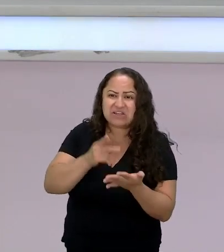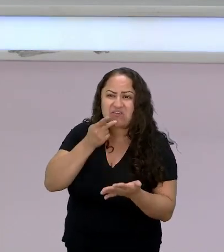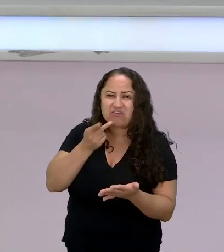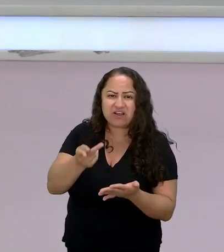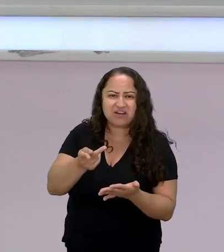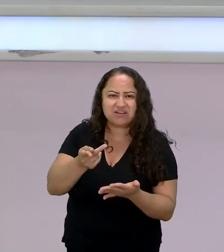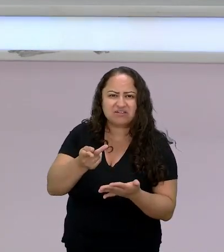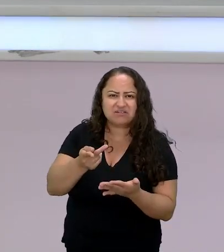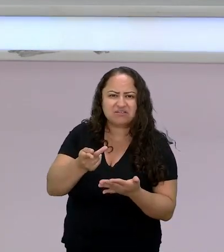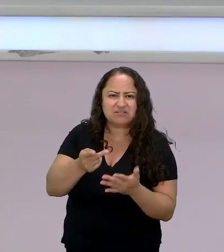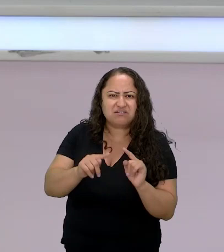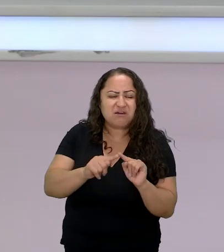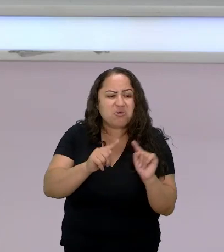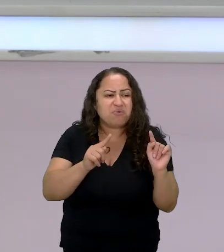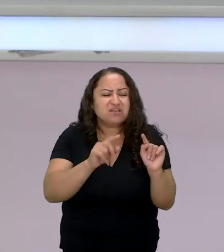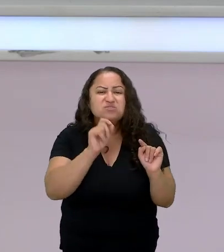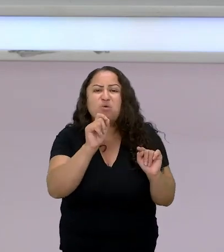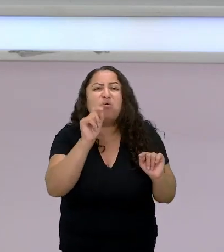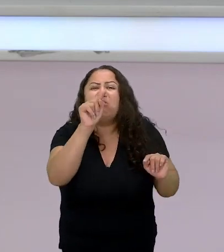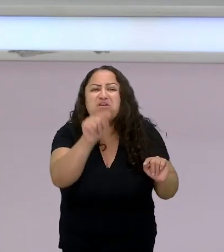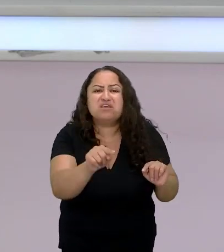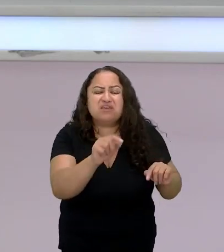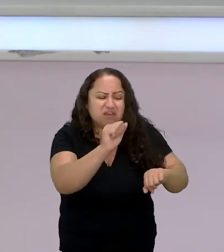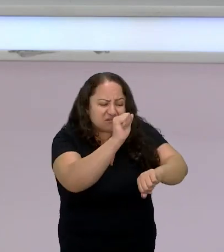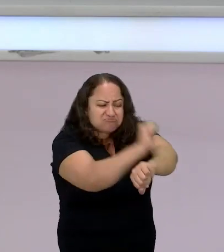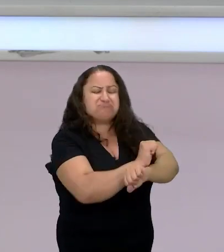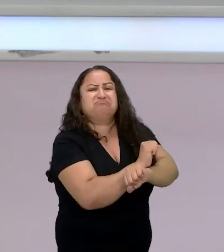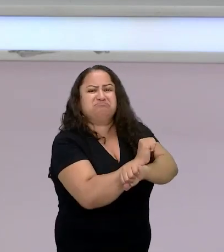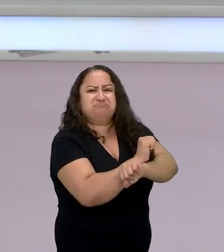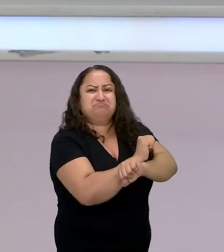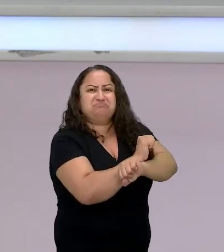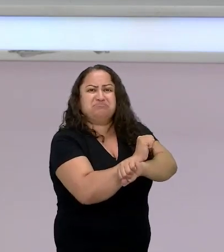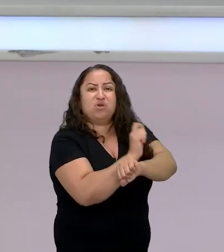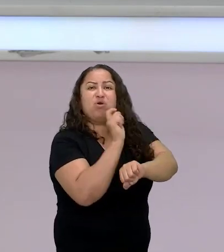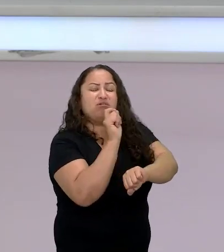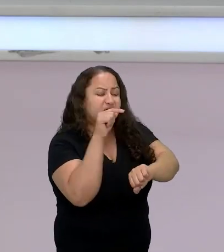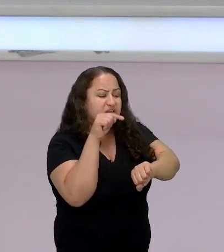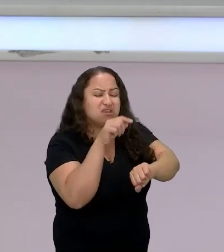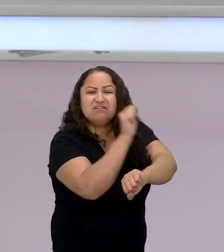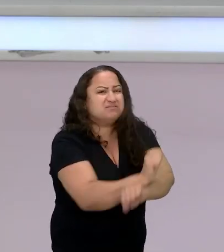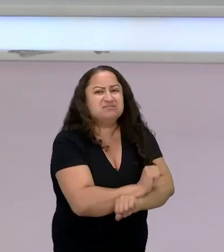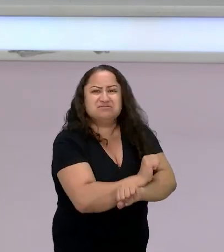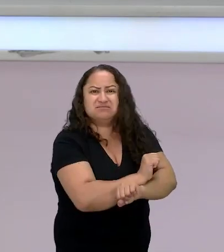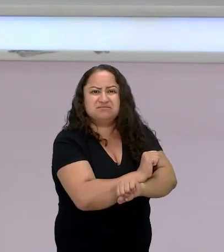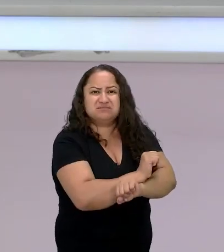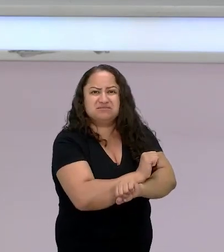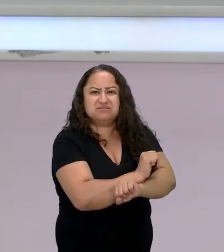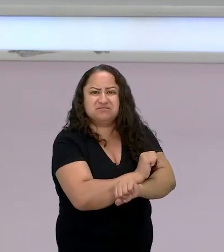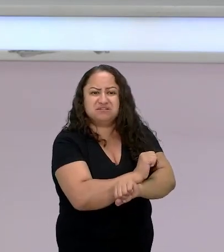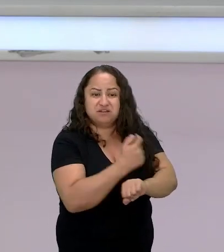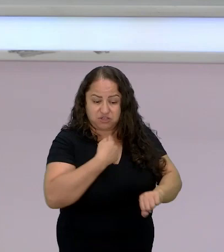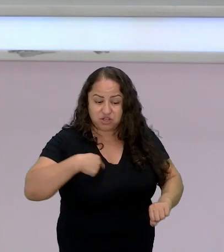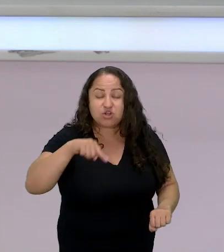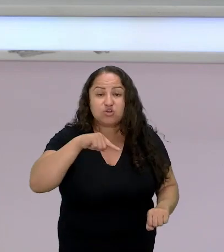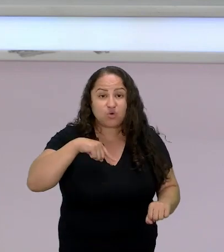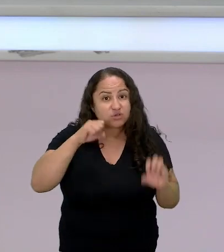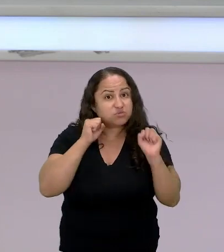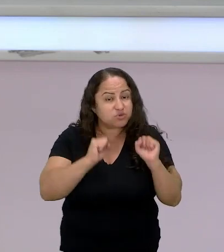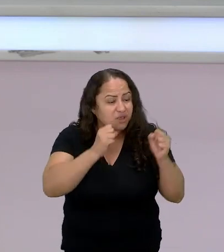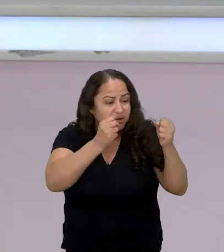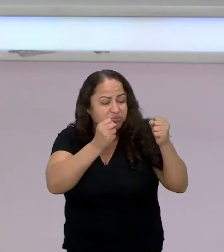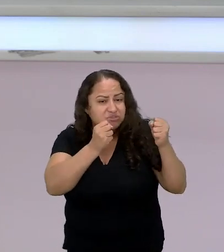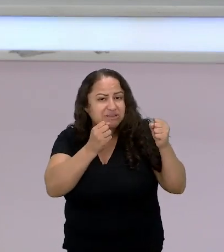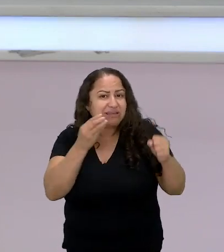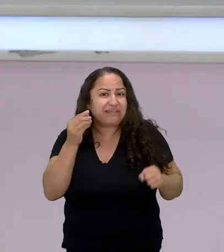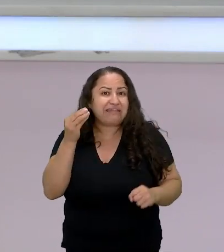escravizado né o que é ser um escravizado a gente pode falar um pouquinho também do do